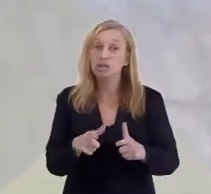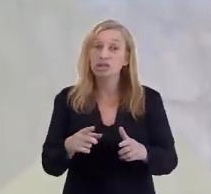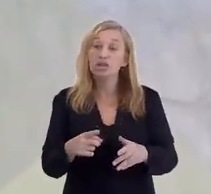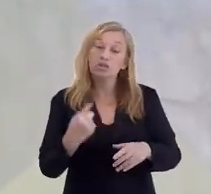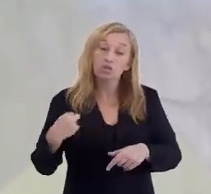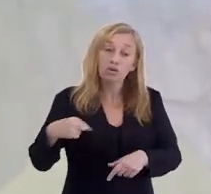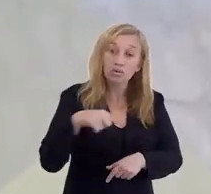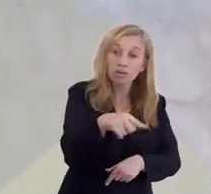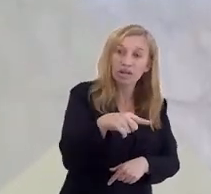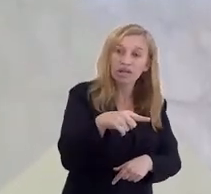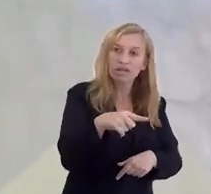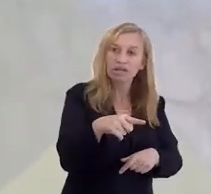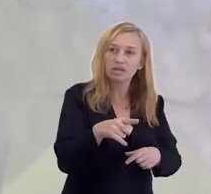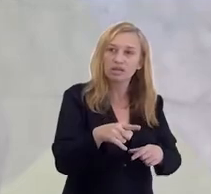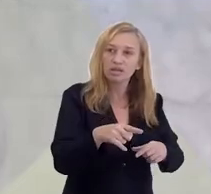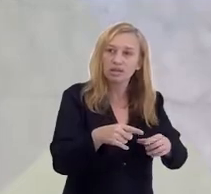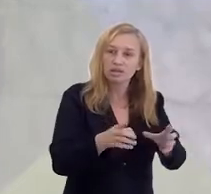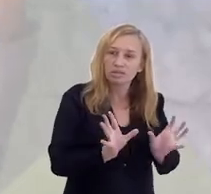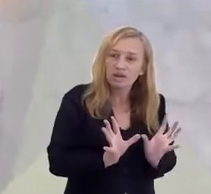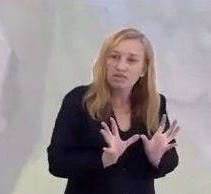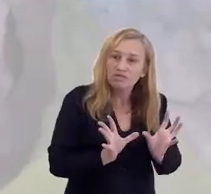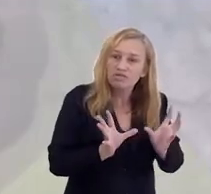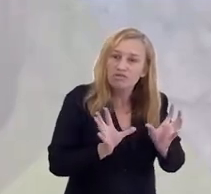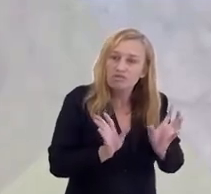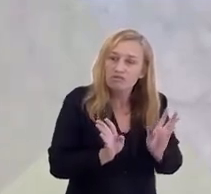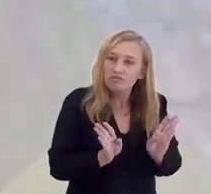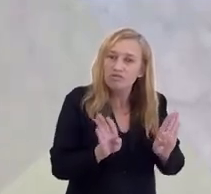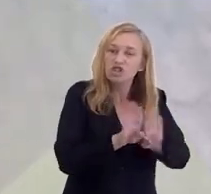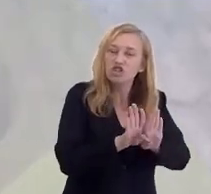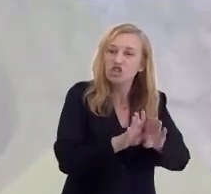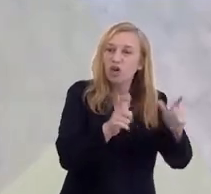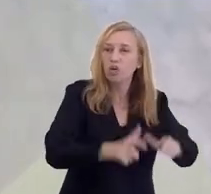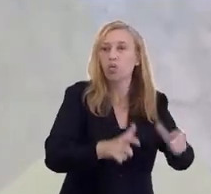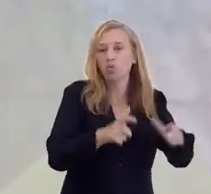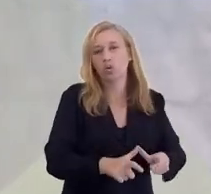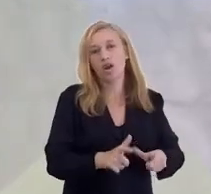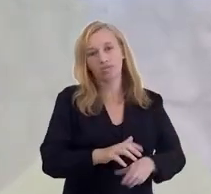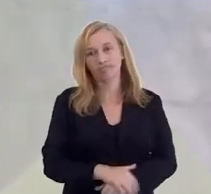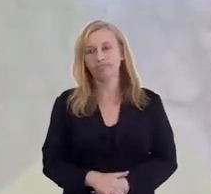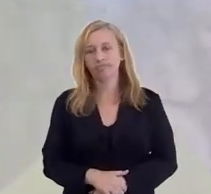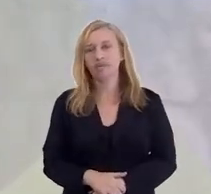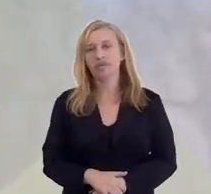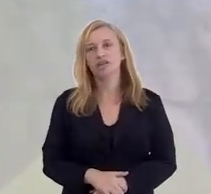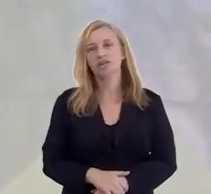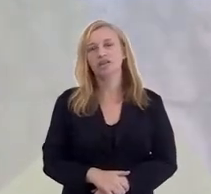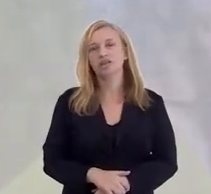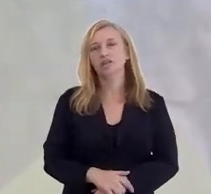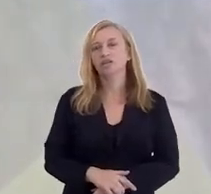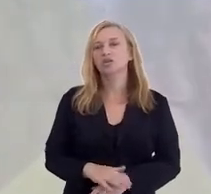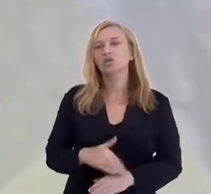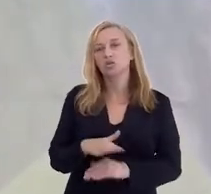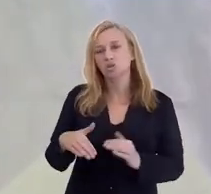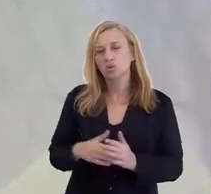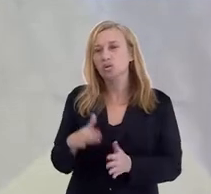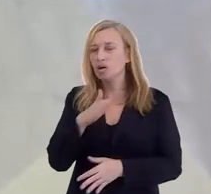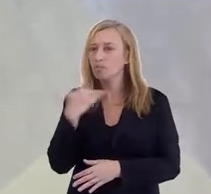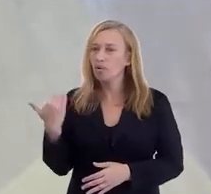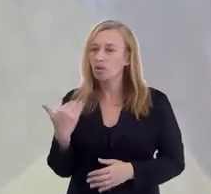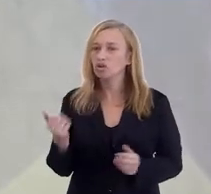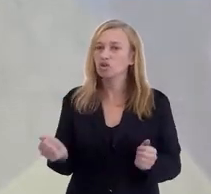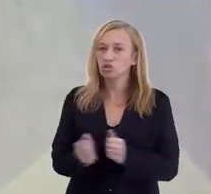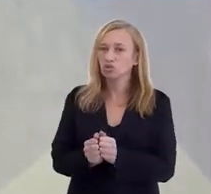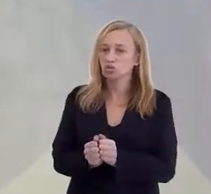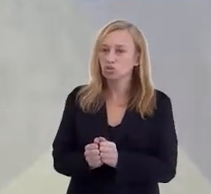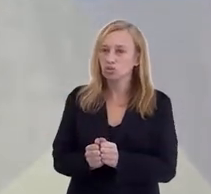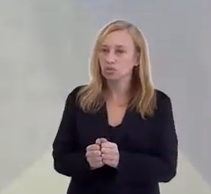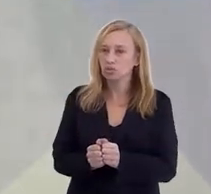tinha gente da Ásia, tinha gente de todo mundo, porque, na verdade, eles foram para ali para fechar esse resgate. Então, existe o caso de